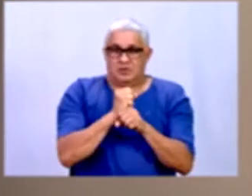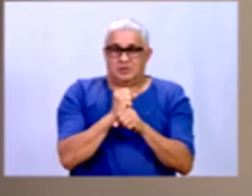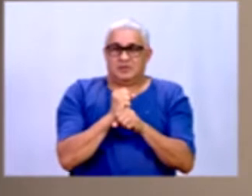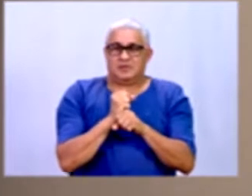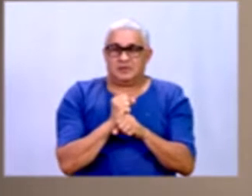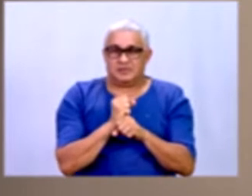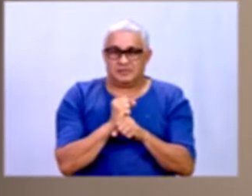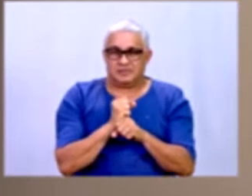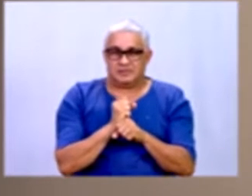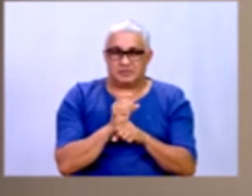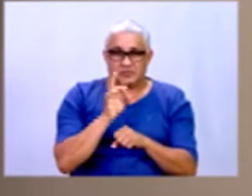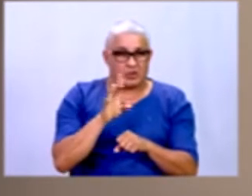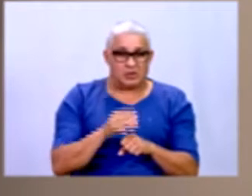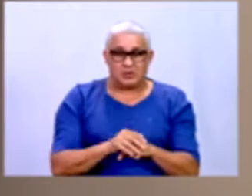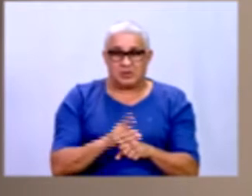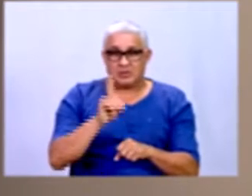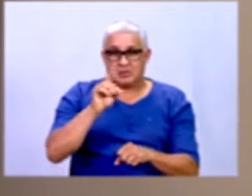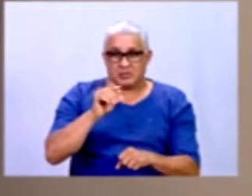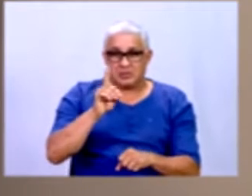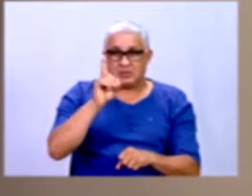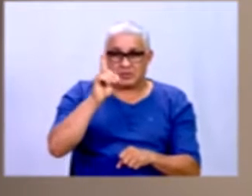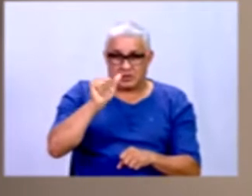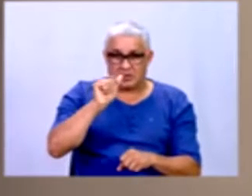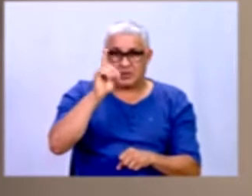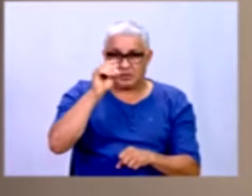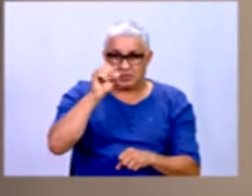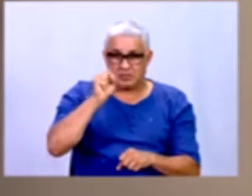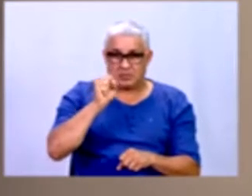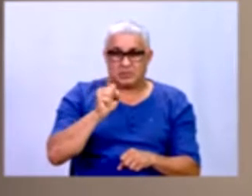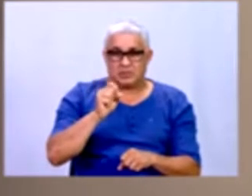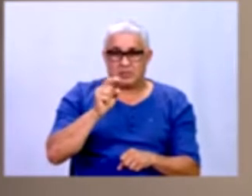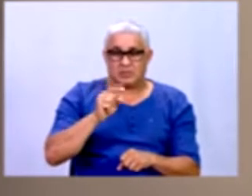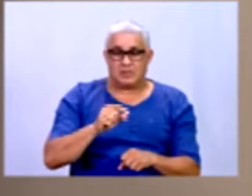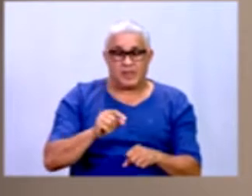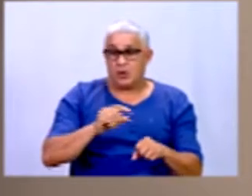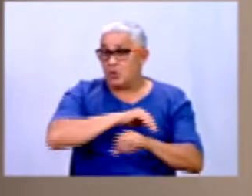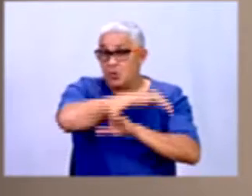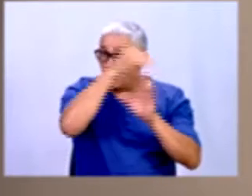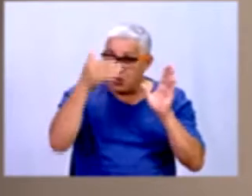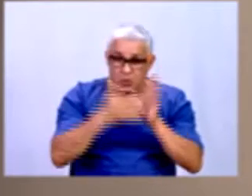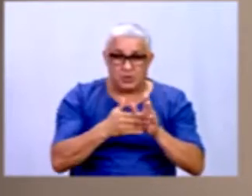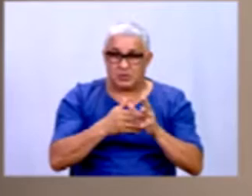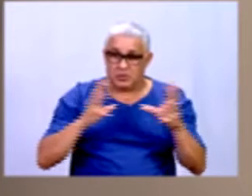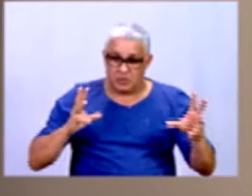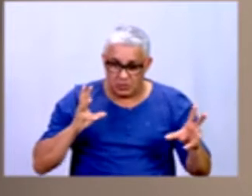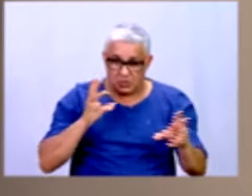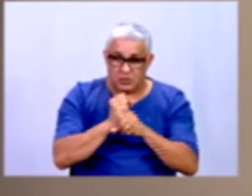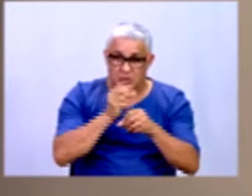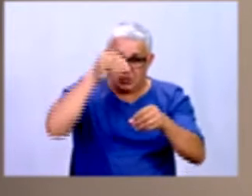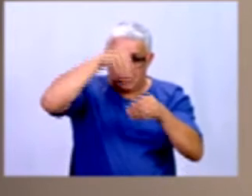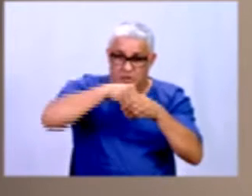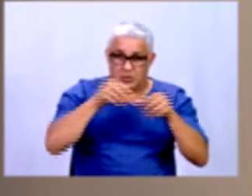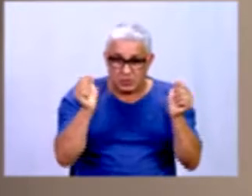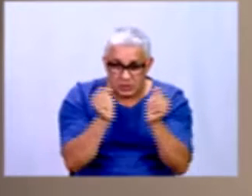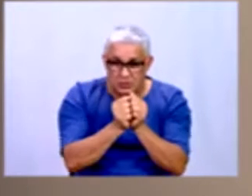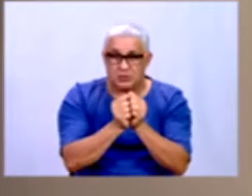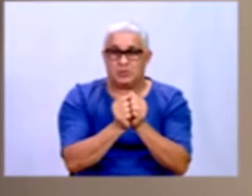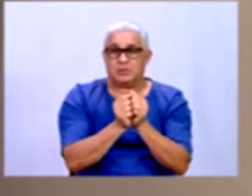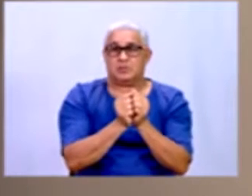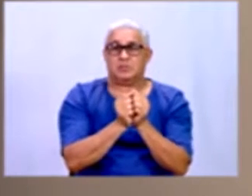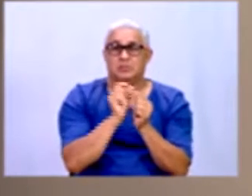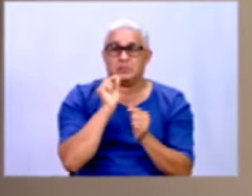porque somente dados não é estatística, né? Todos esses dados agrupados, eles vão